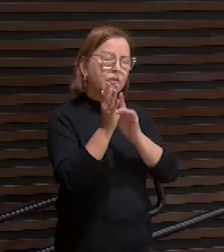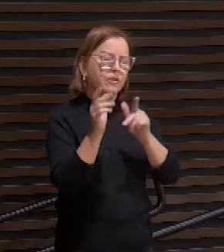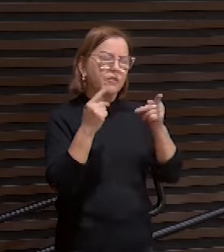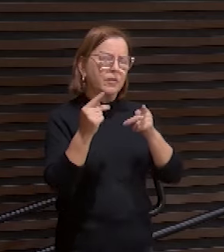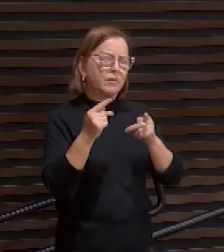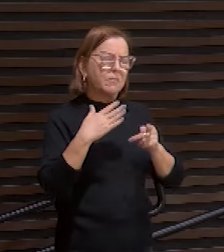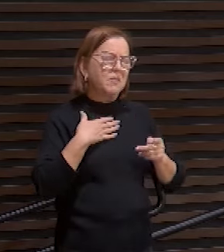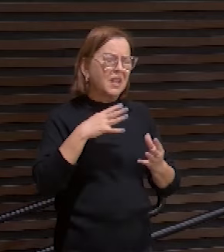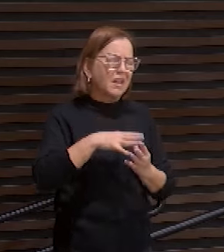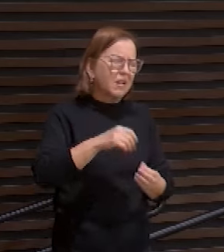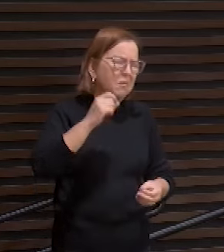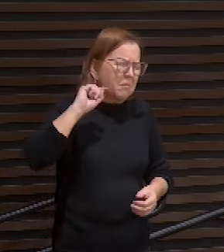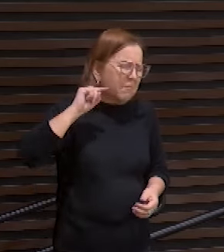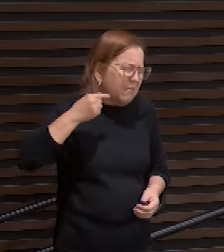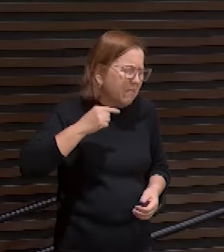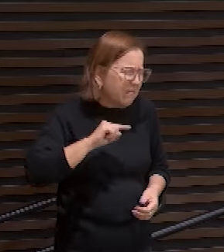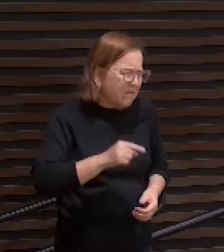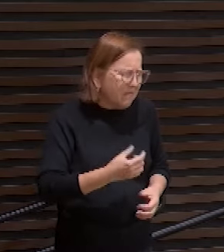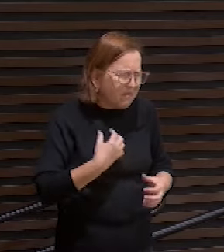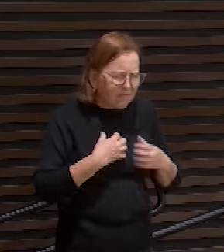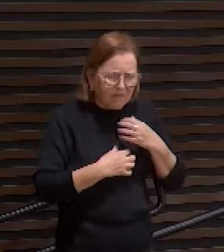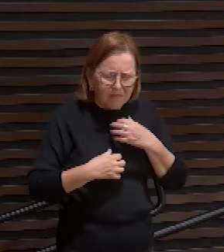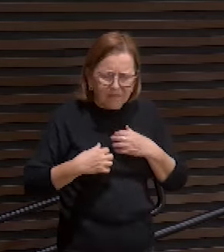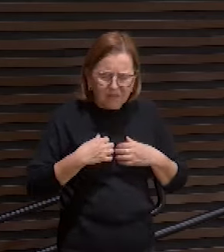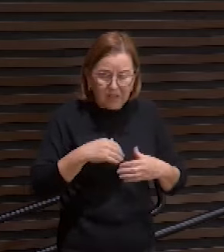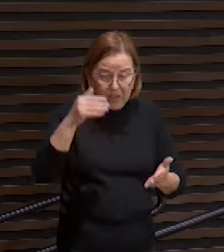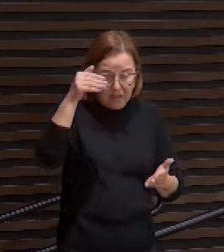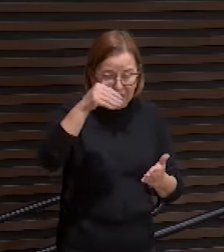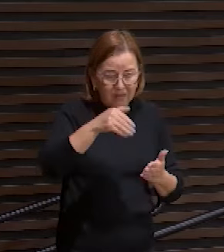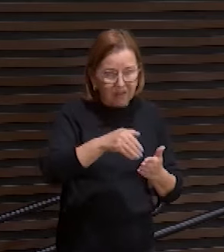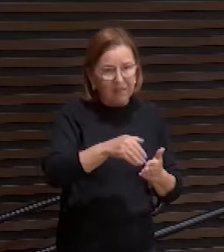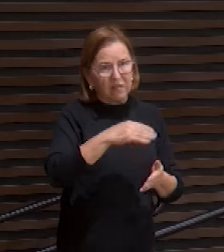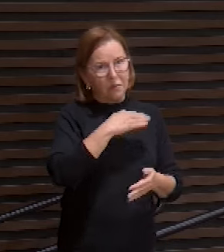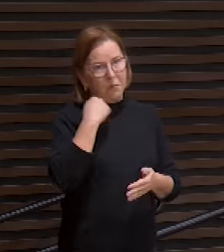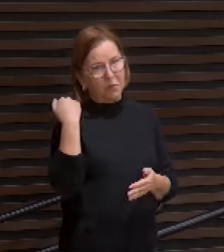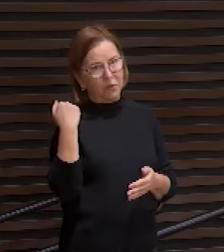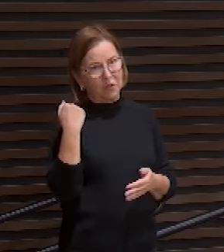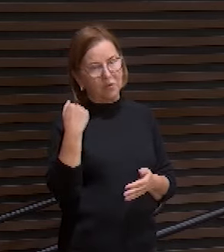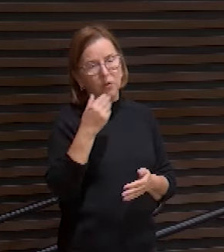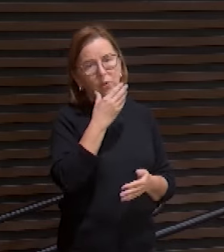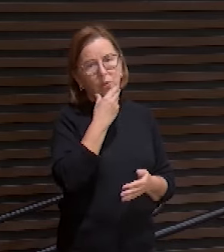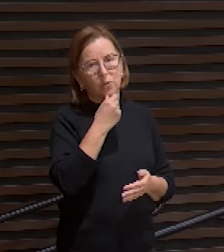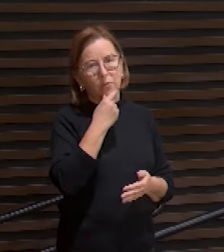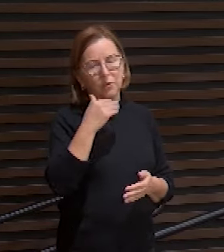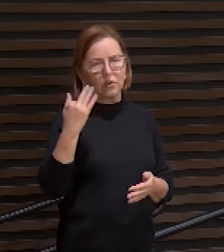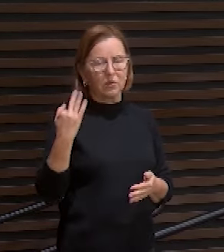profundamente angustiada até a morte. Homem de dores.